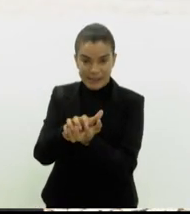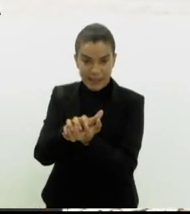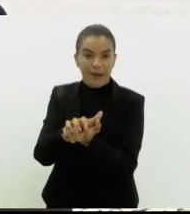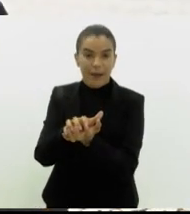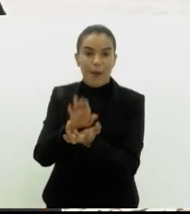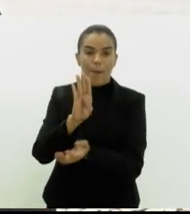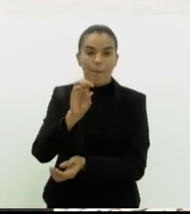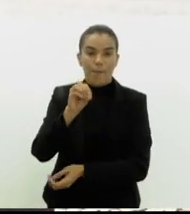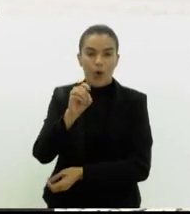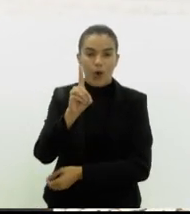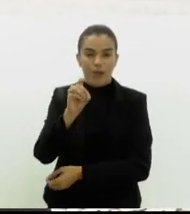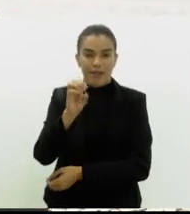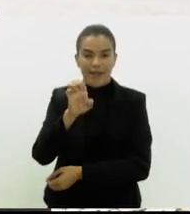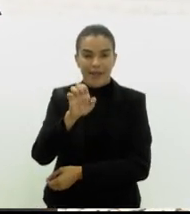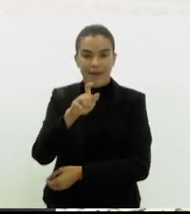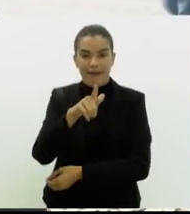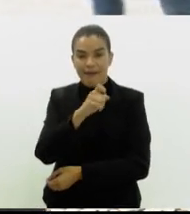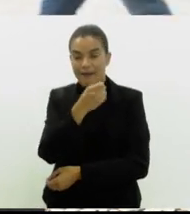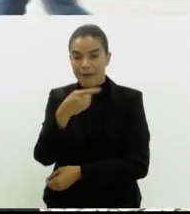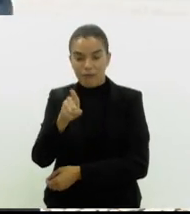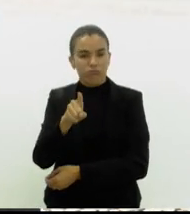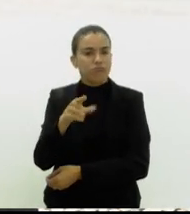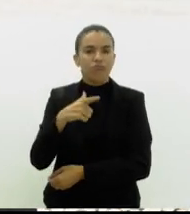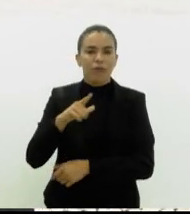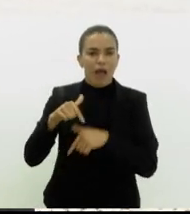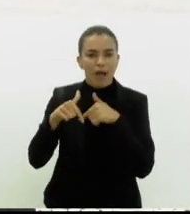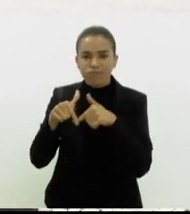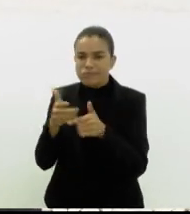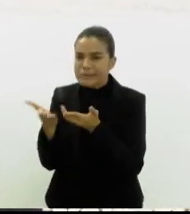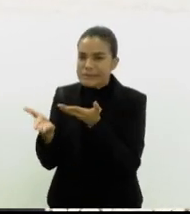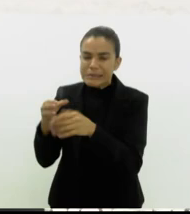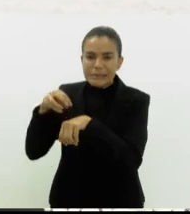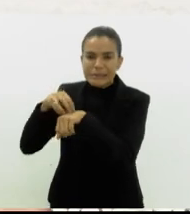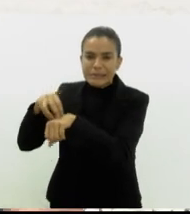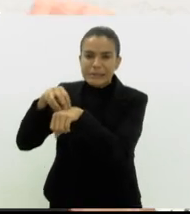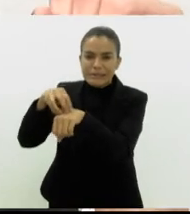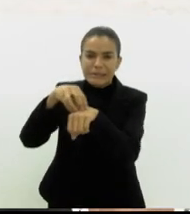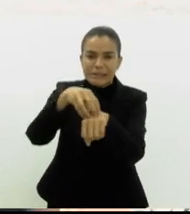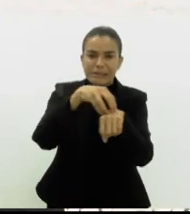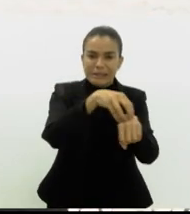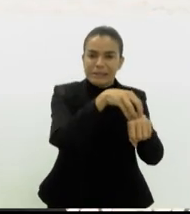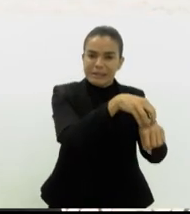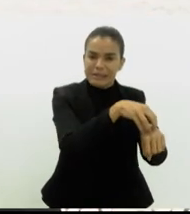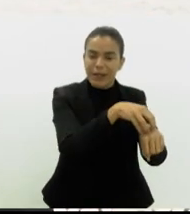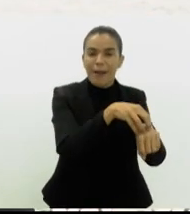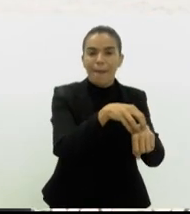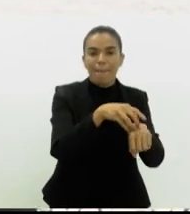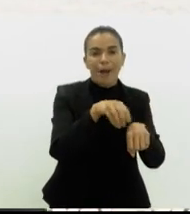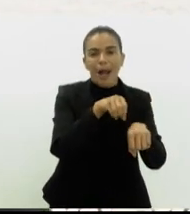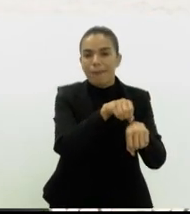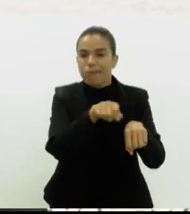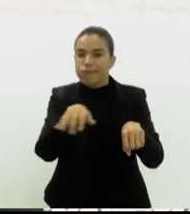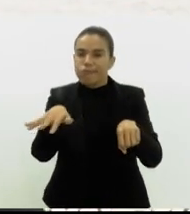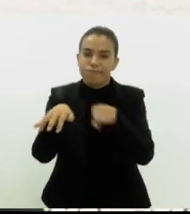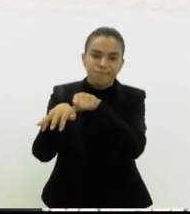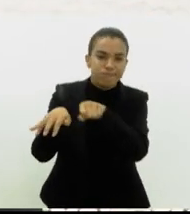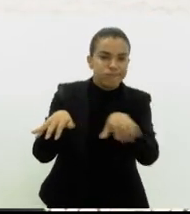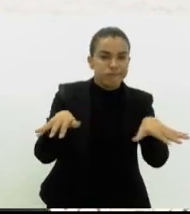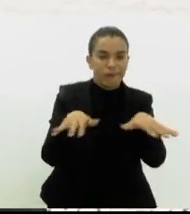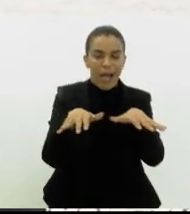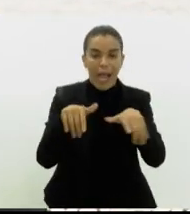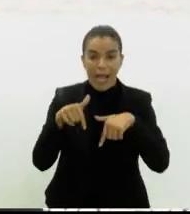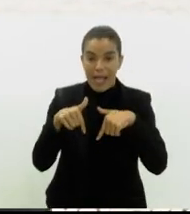Largo do Bodegão. E também, nós estamos fazendo várias ações itinerantes, né? Pelo município, até mesmo para dar mais capilaridade a essas